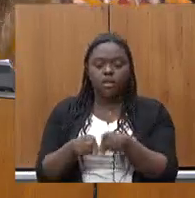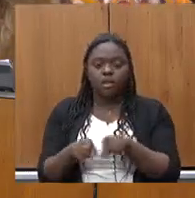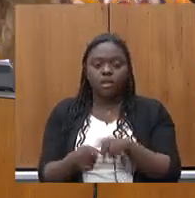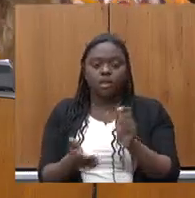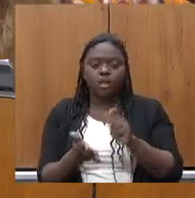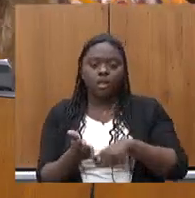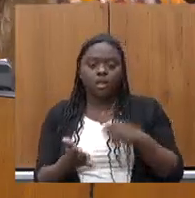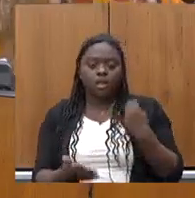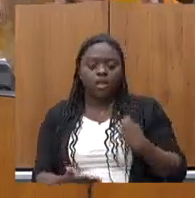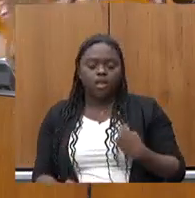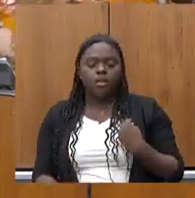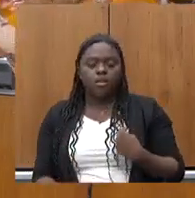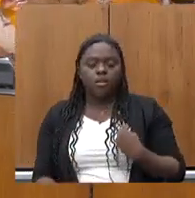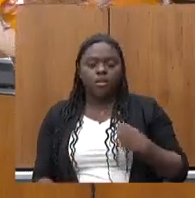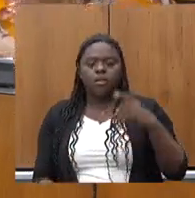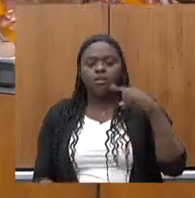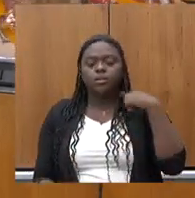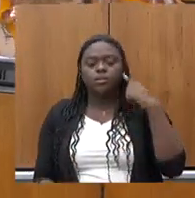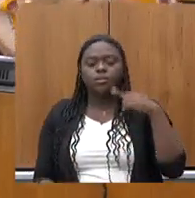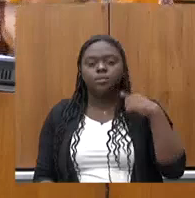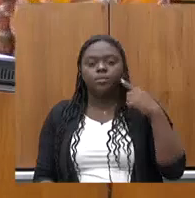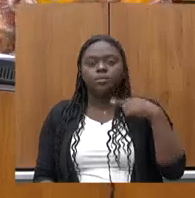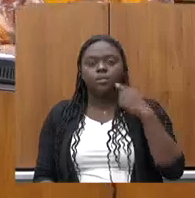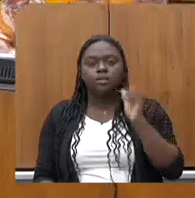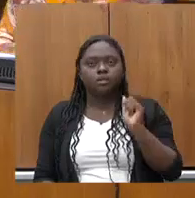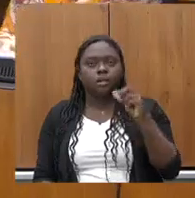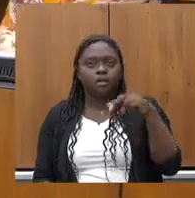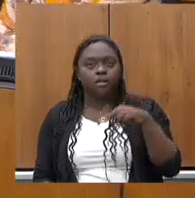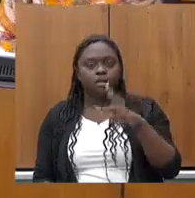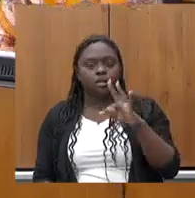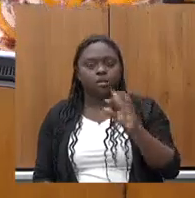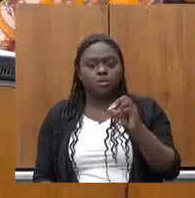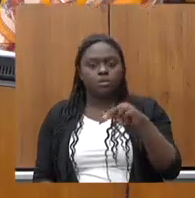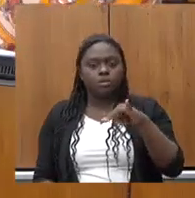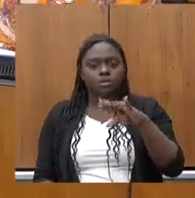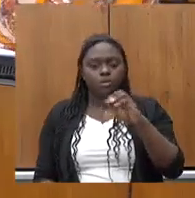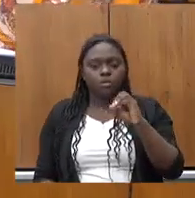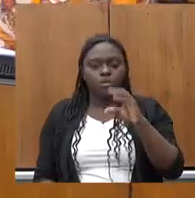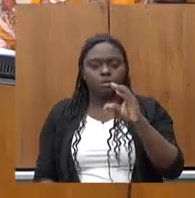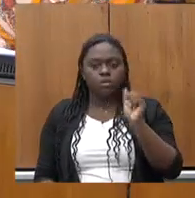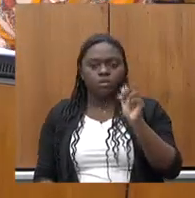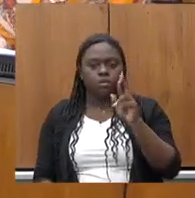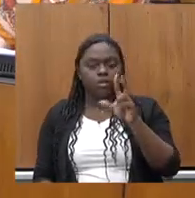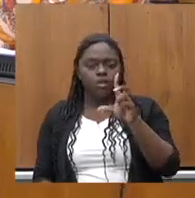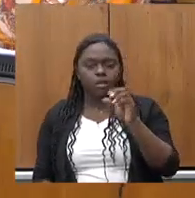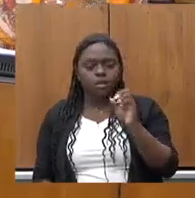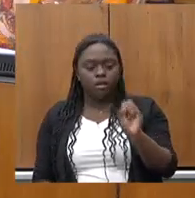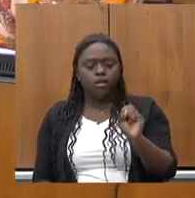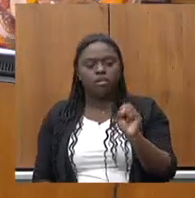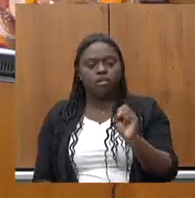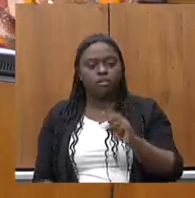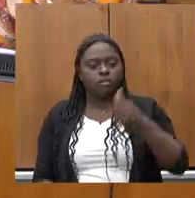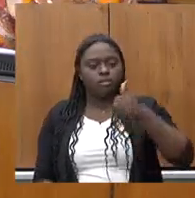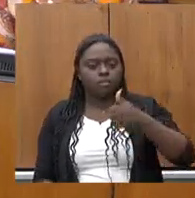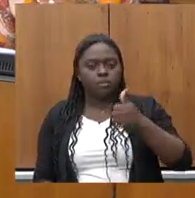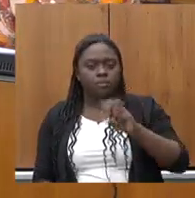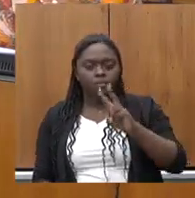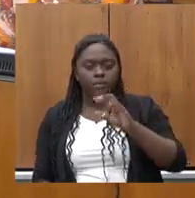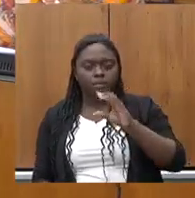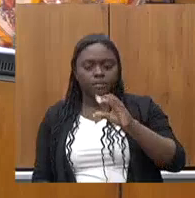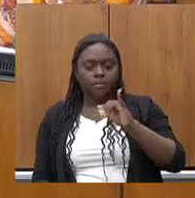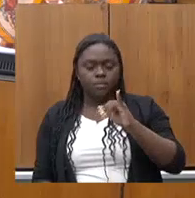do deputado Antônio Carlos Arantes primeiro vice-presidente dessa assembleia e